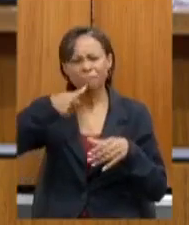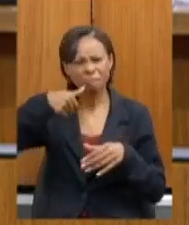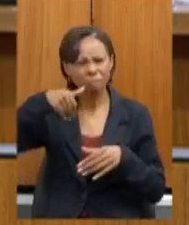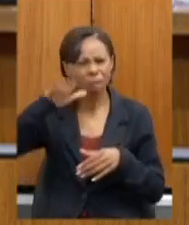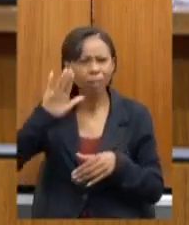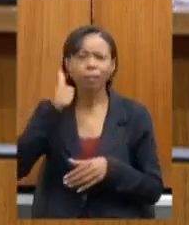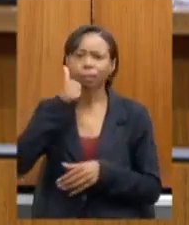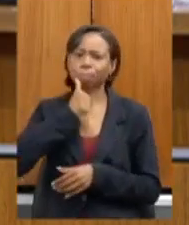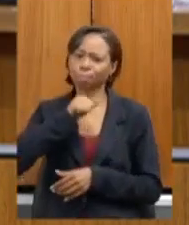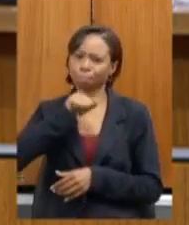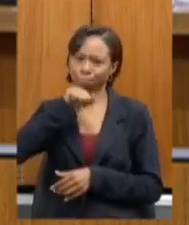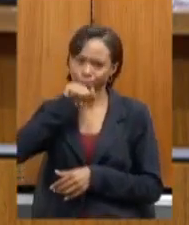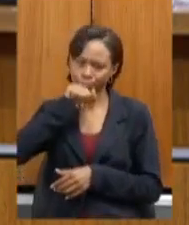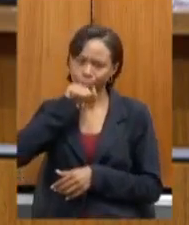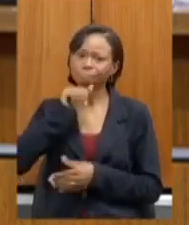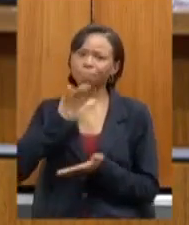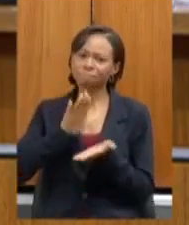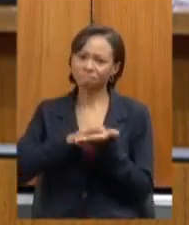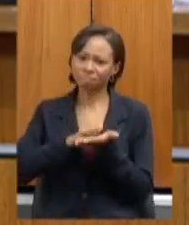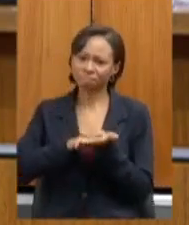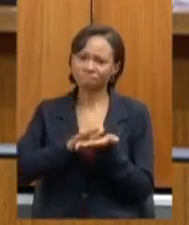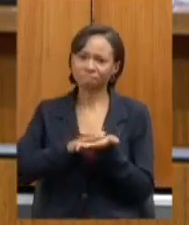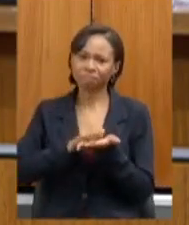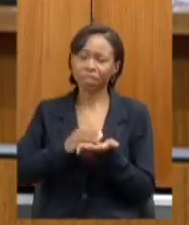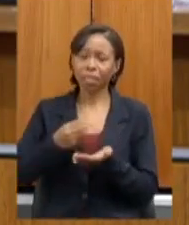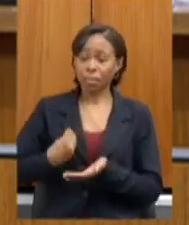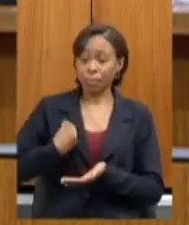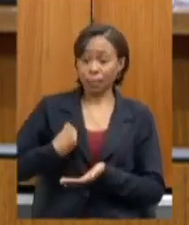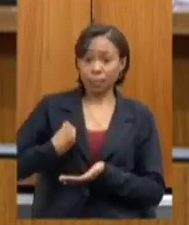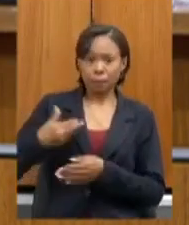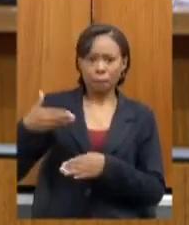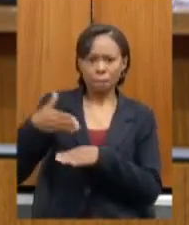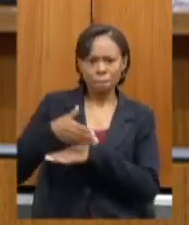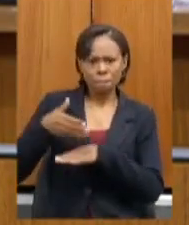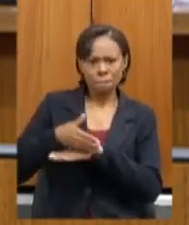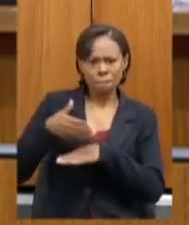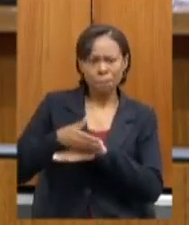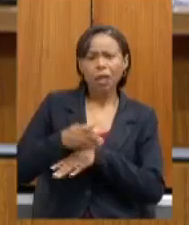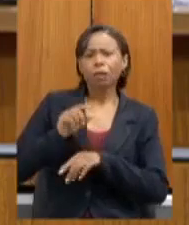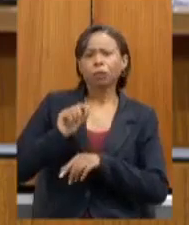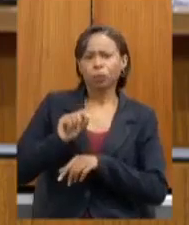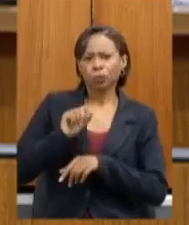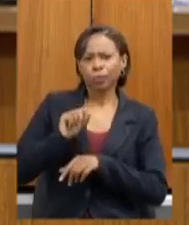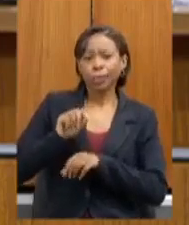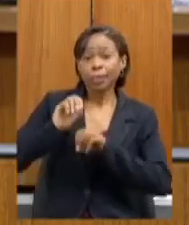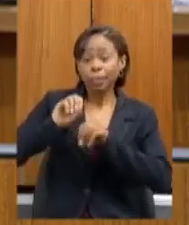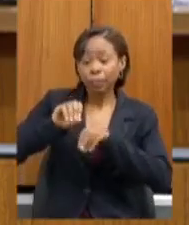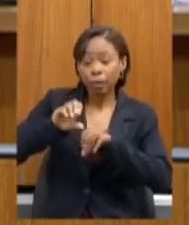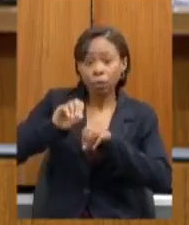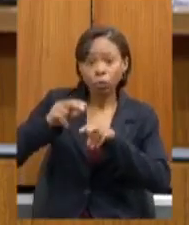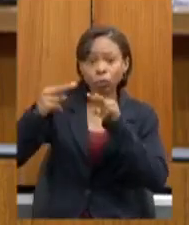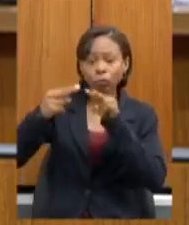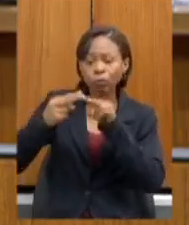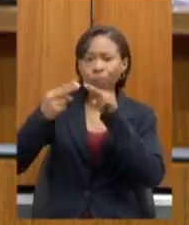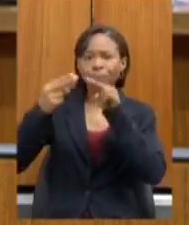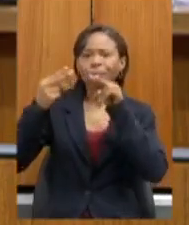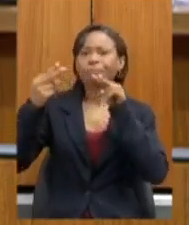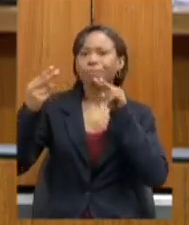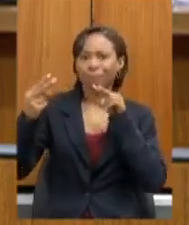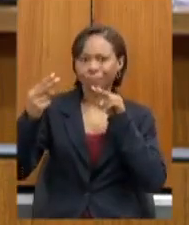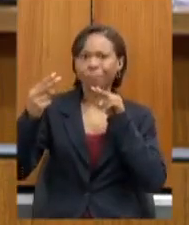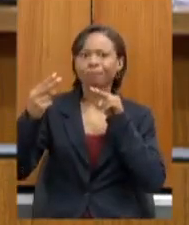pais que tem participado de maneira muito presente destas aulas remotas assim então